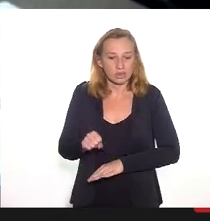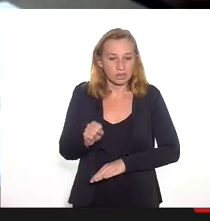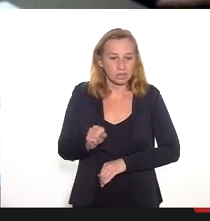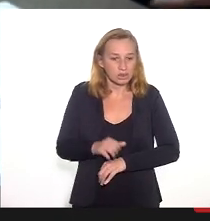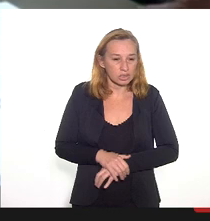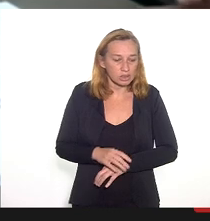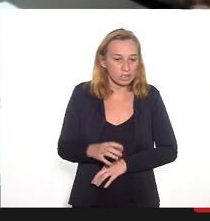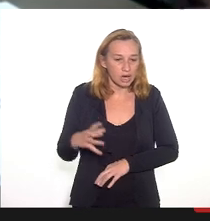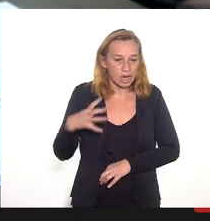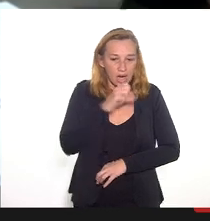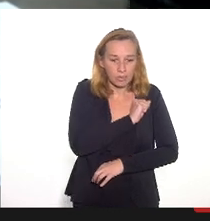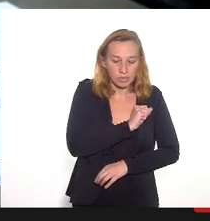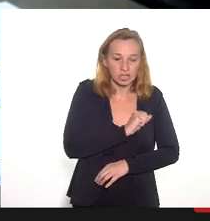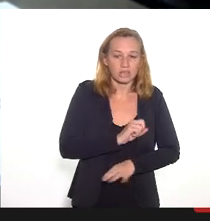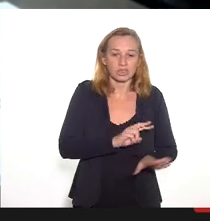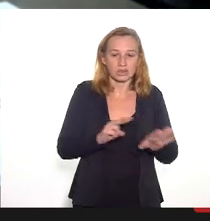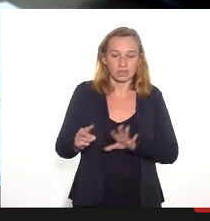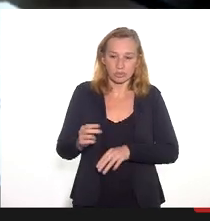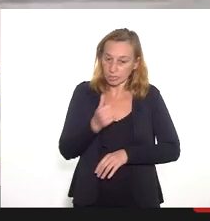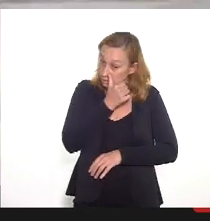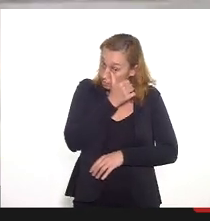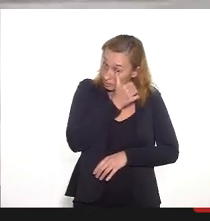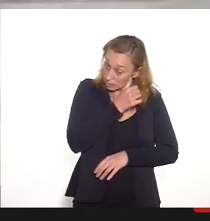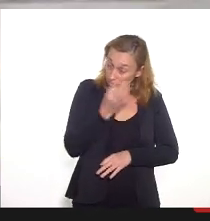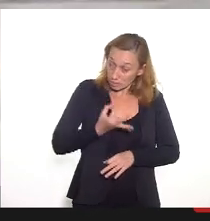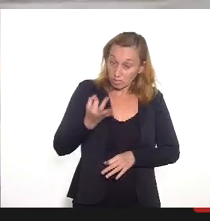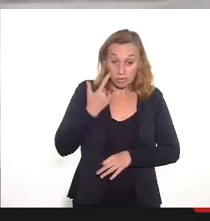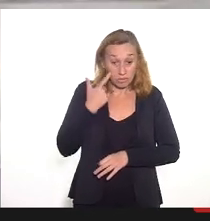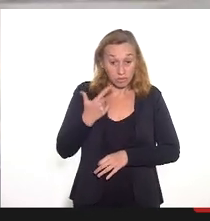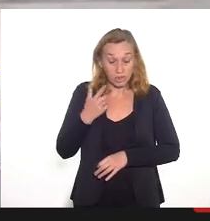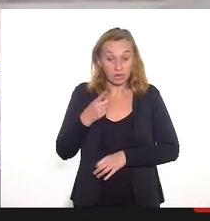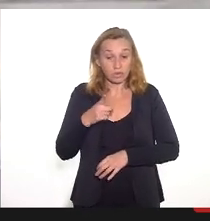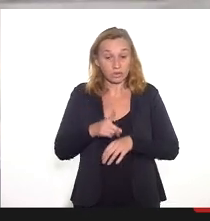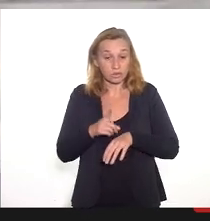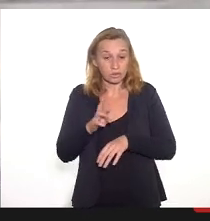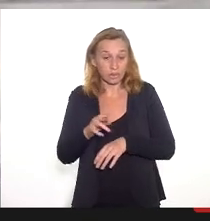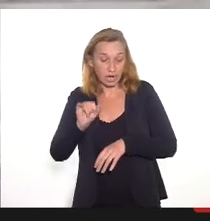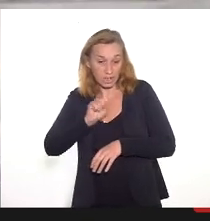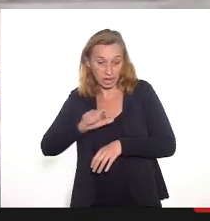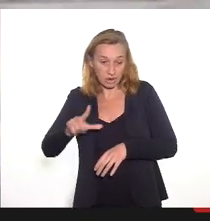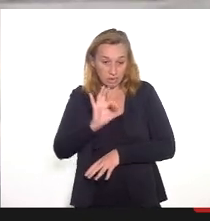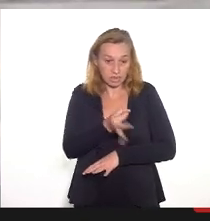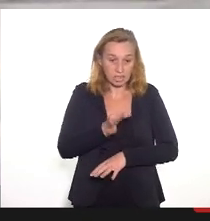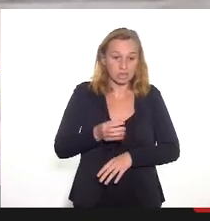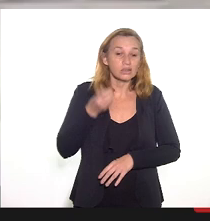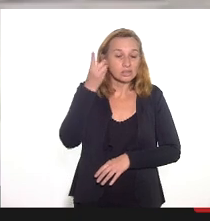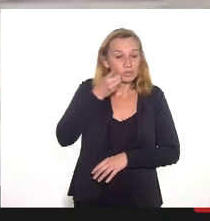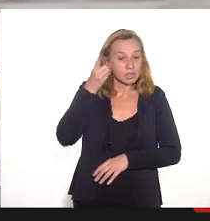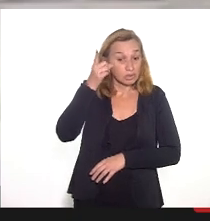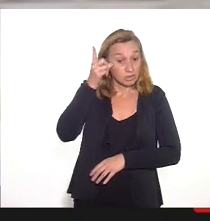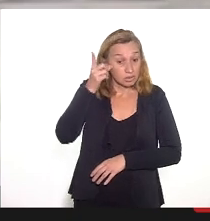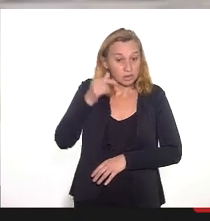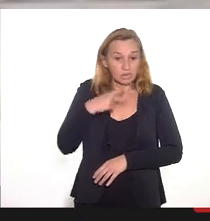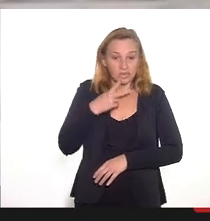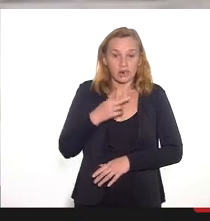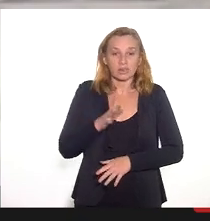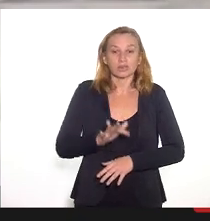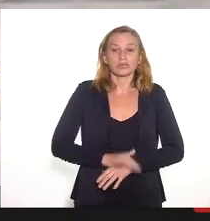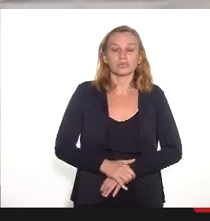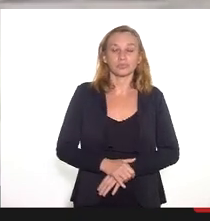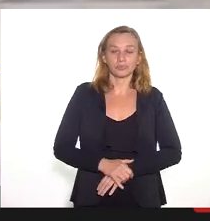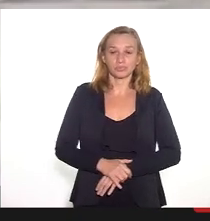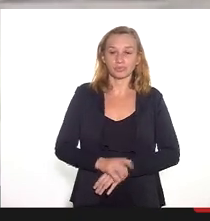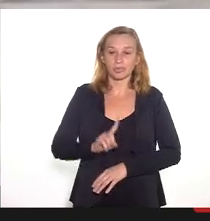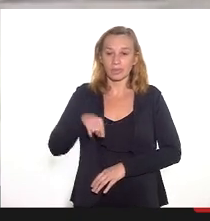urgência do caso. Perfeito, vamos agendar, vamos ver com a doutora Raquel com certeza. Deputada Lucinha, para suas considerações, em